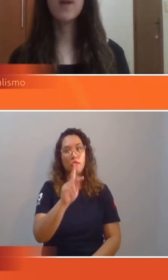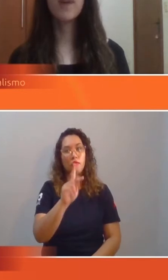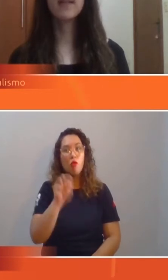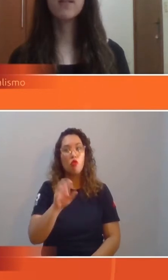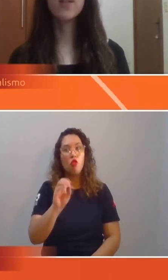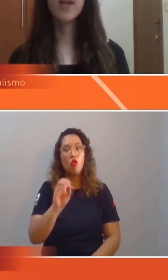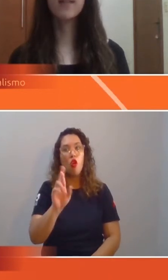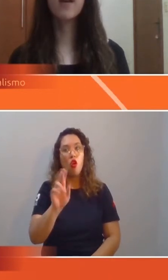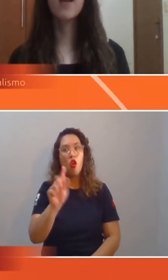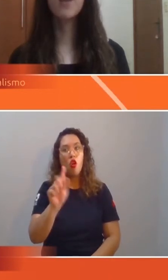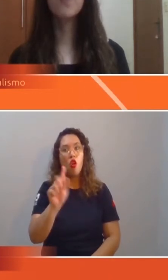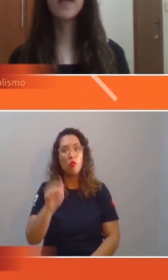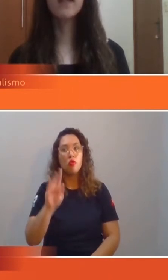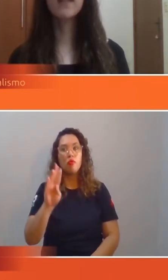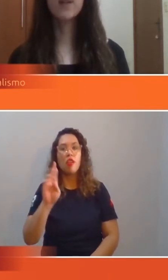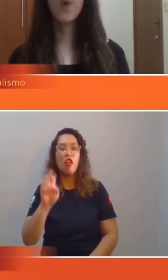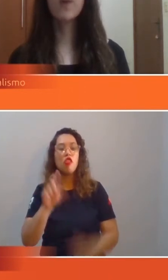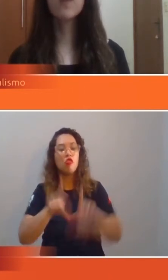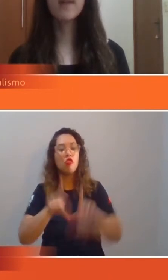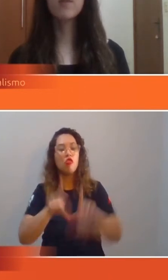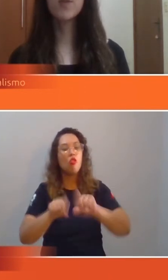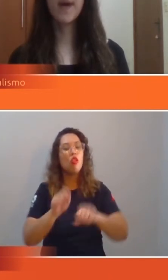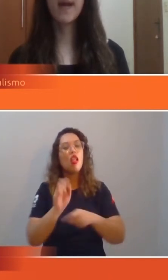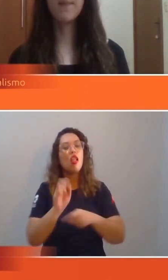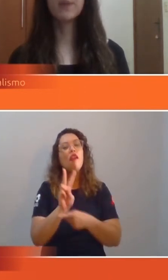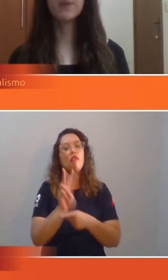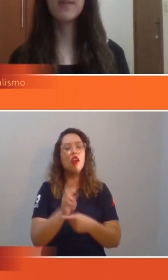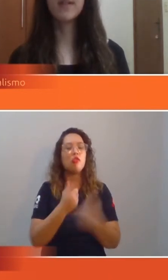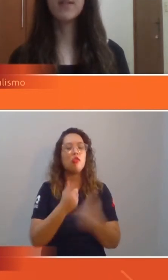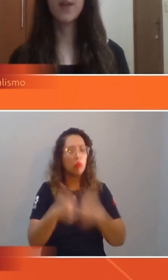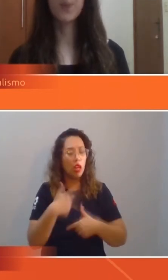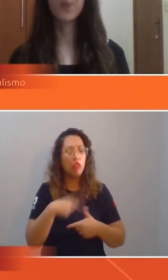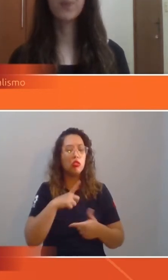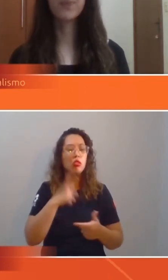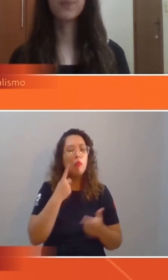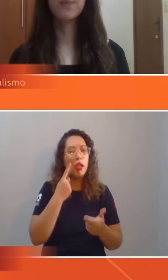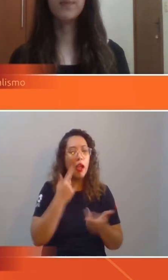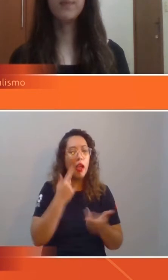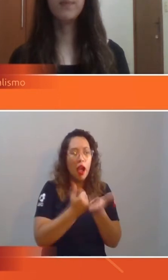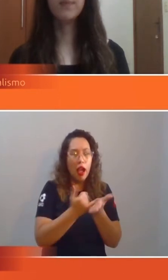Escolha a vaga desejada e fique atento aos prazos de pagamento da inscrição.